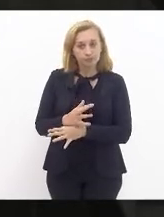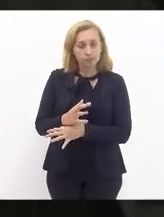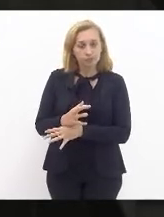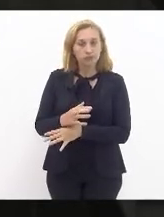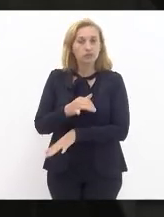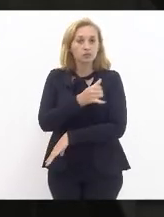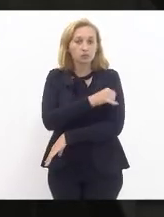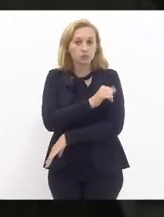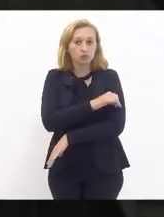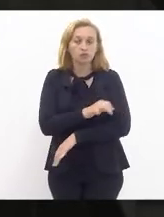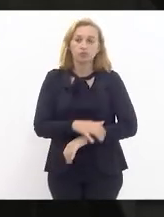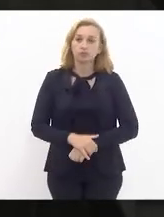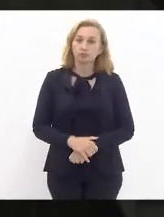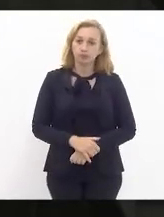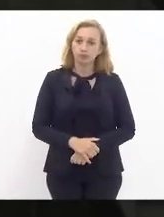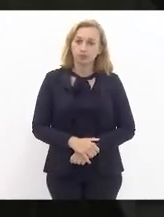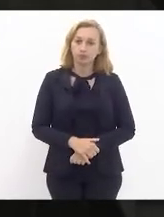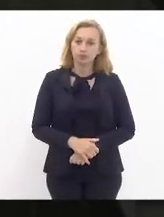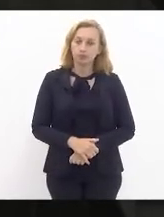cidade do Rio de Janeiro.